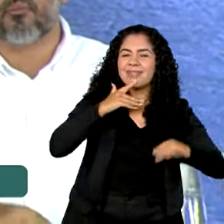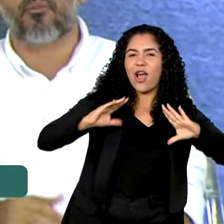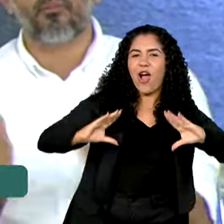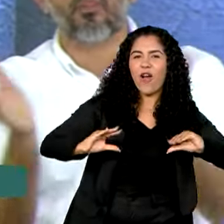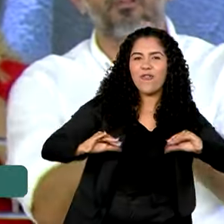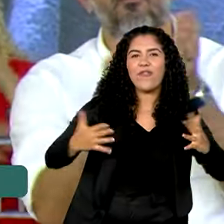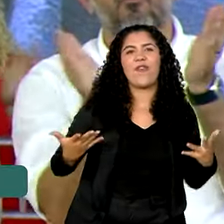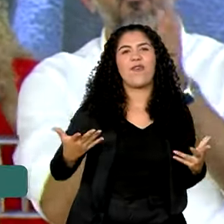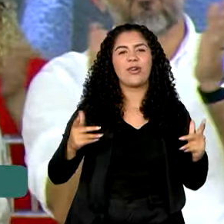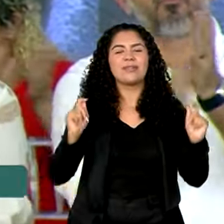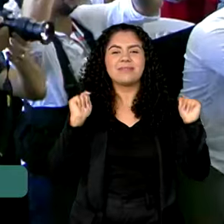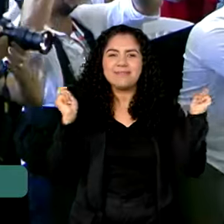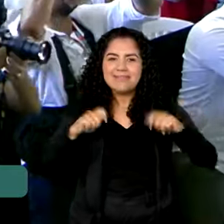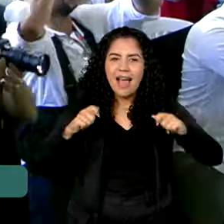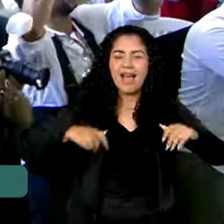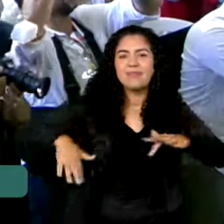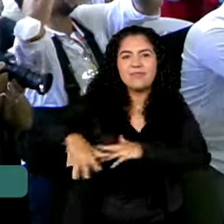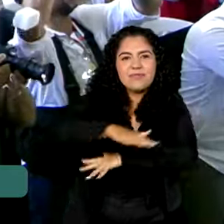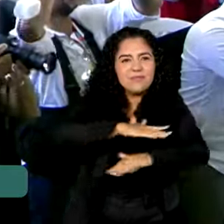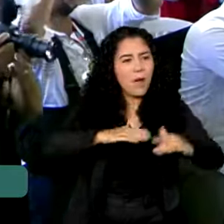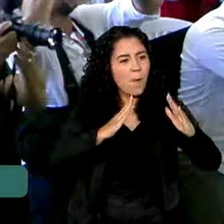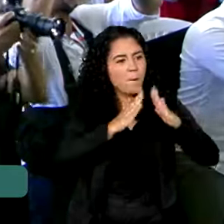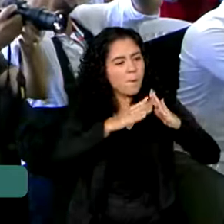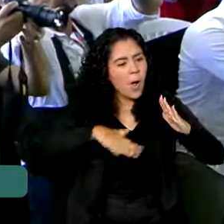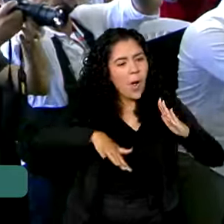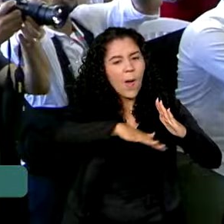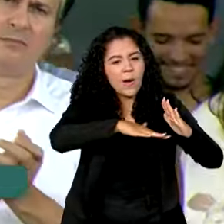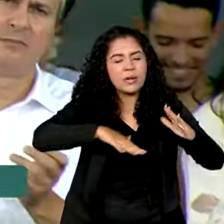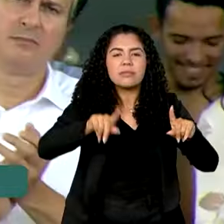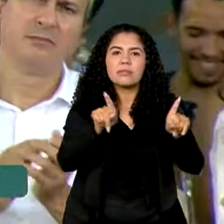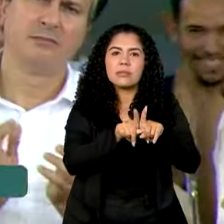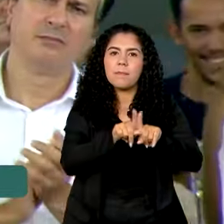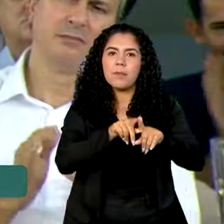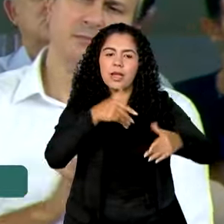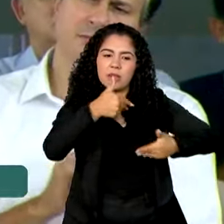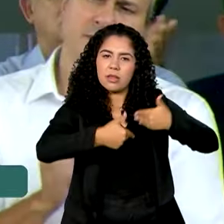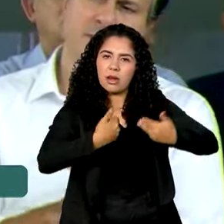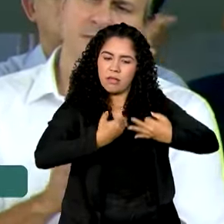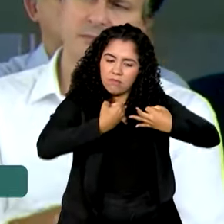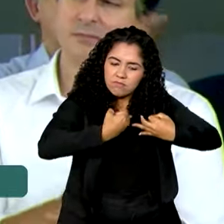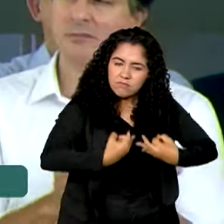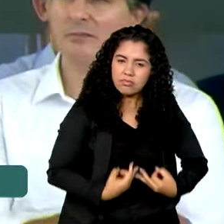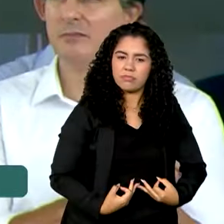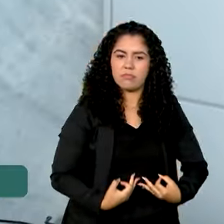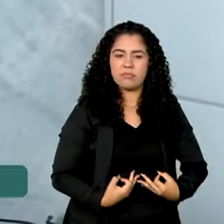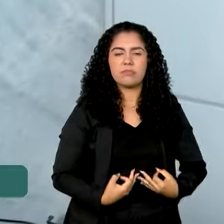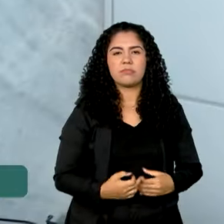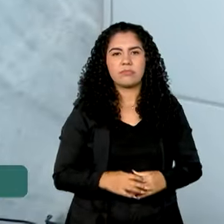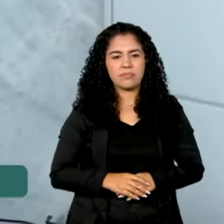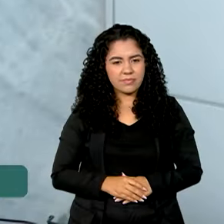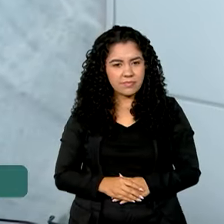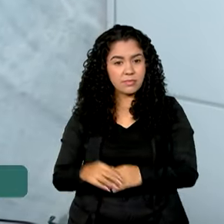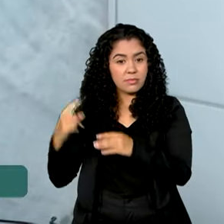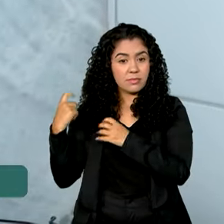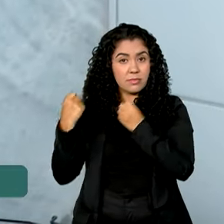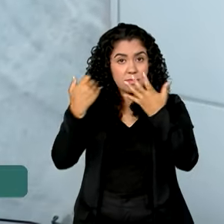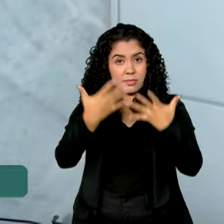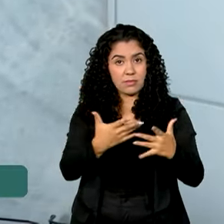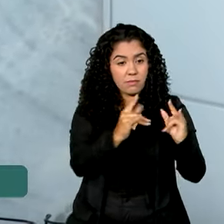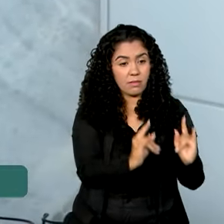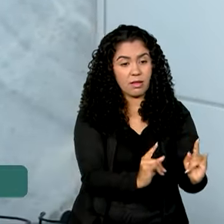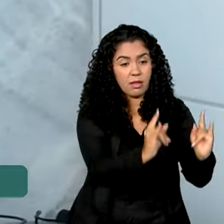para vocês poderem morar e ser tratado com decente respeito. Cada unidade